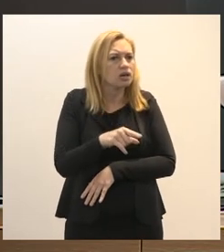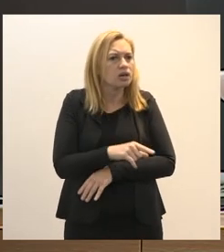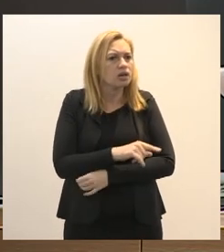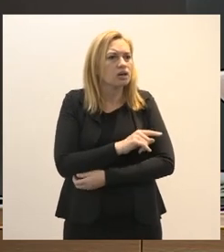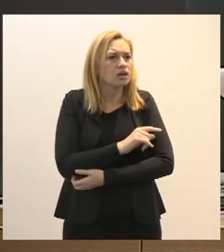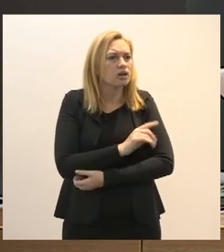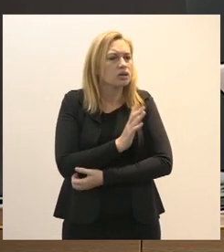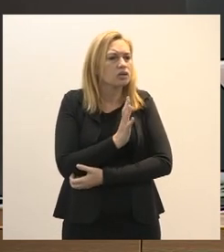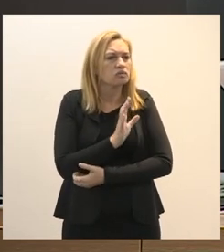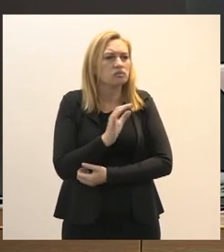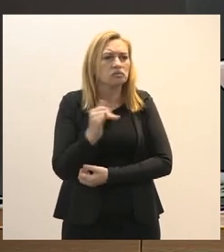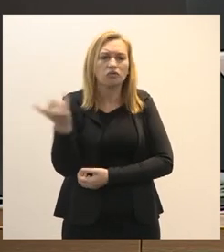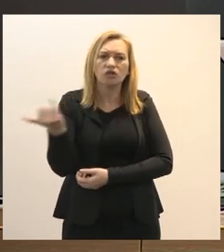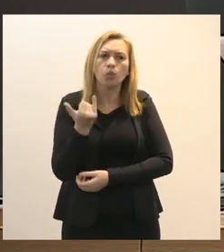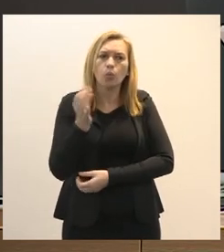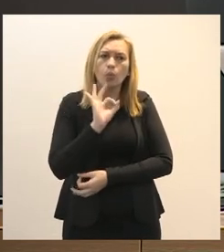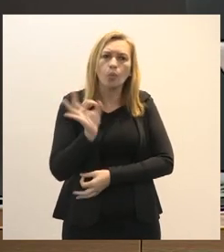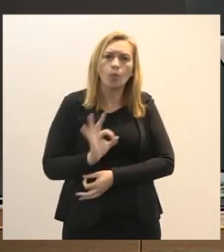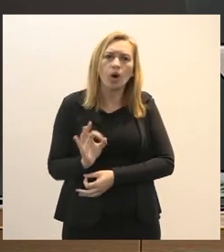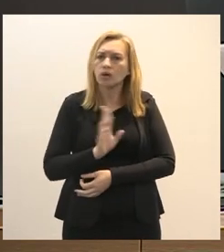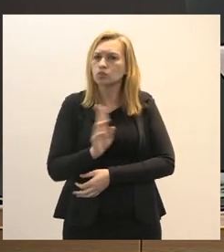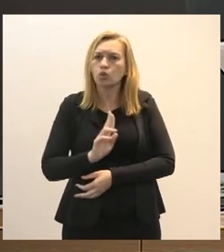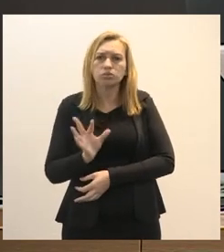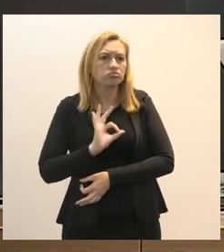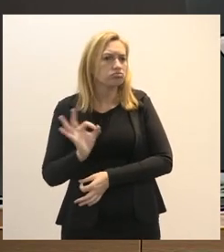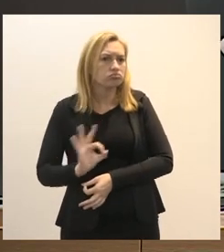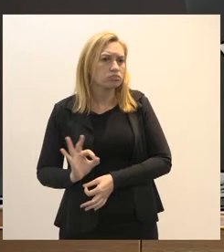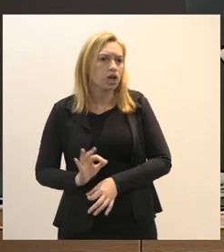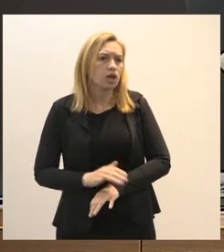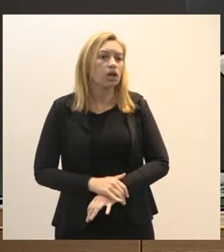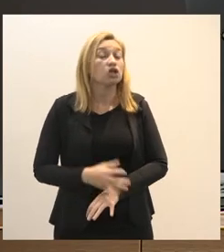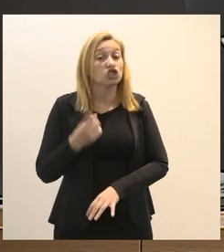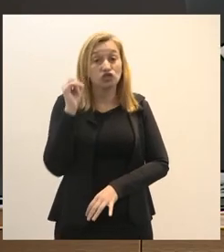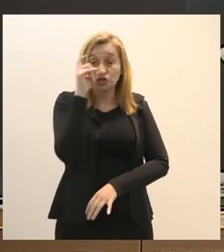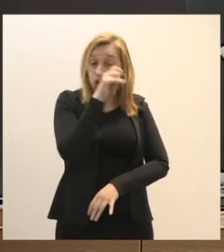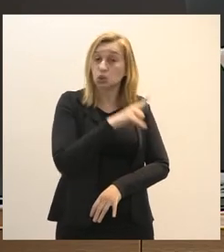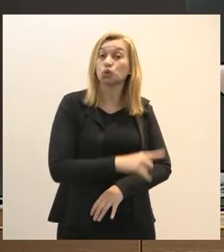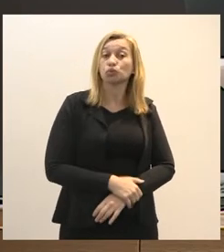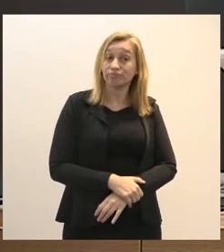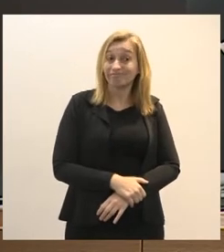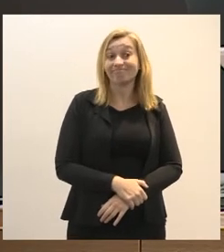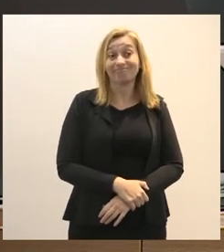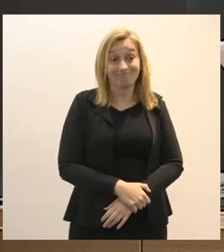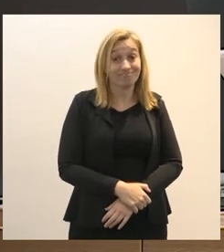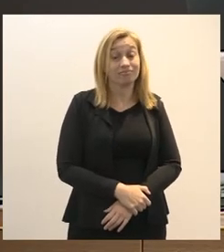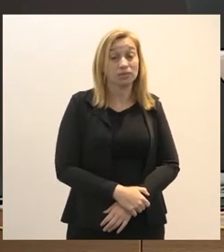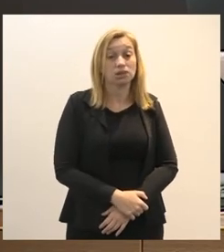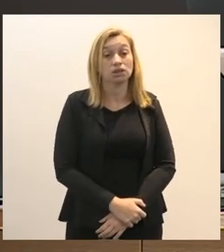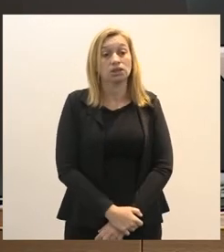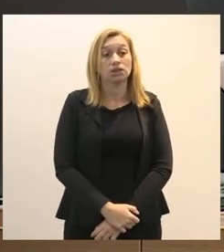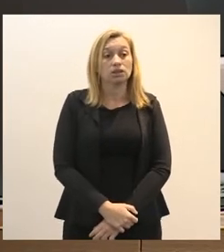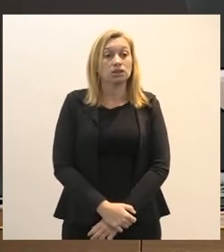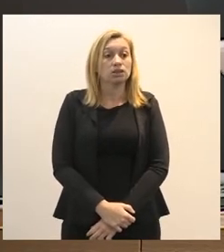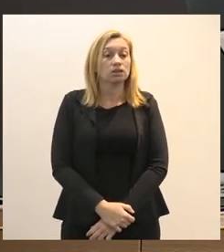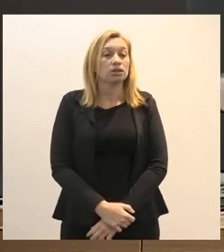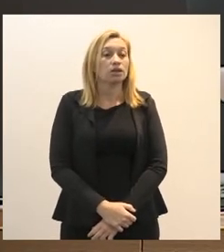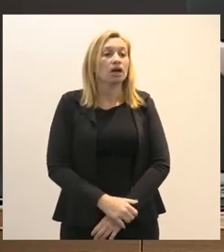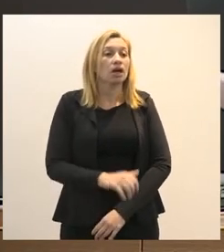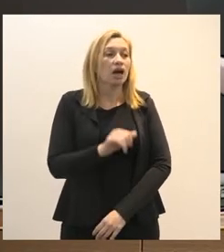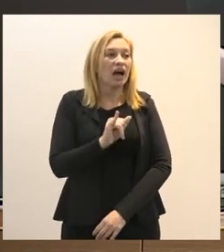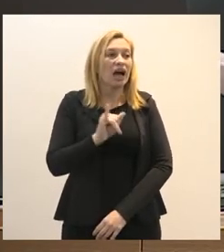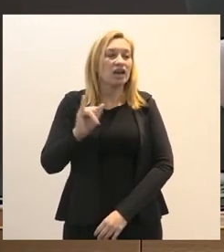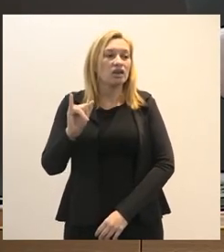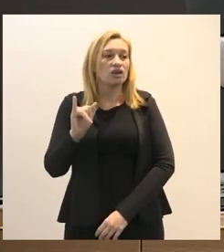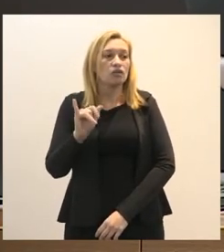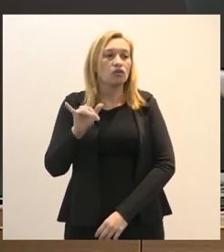ainda não se manifestou não tem o nome eu tenho dificuldades de iPhone só não